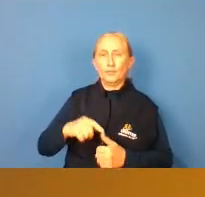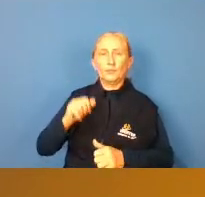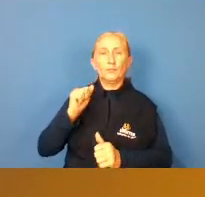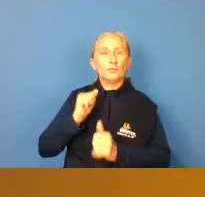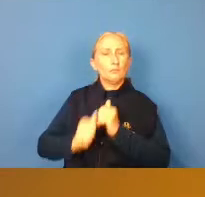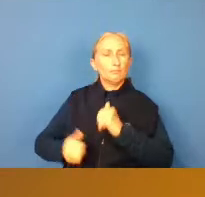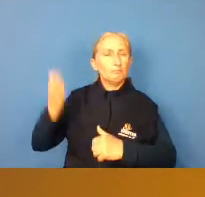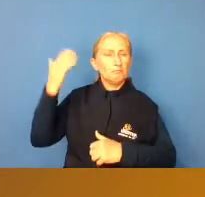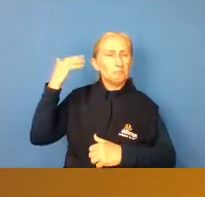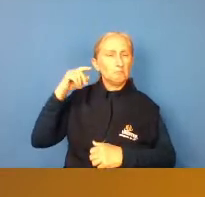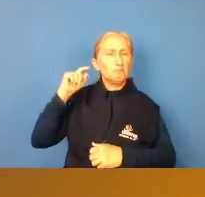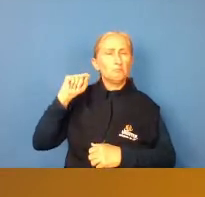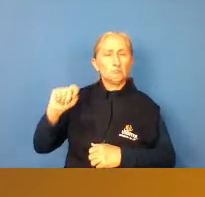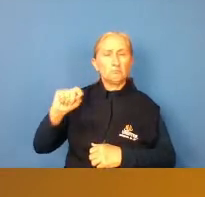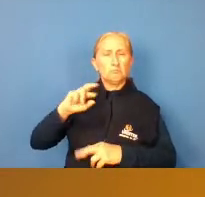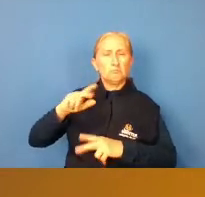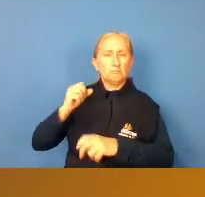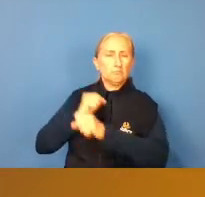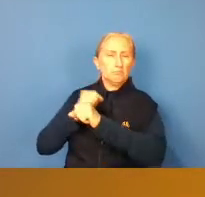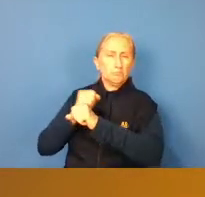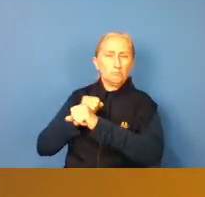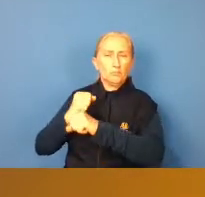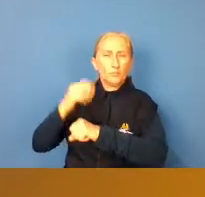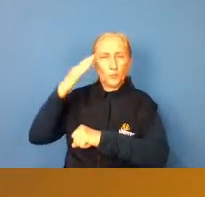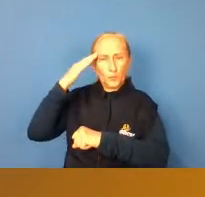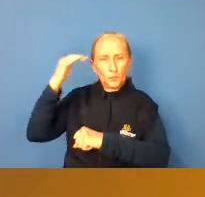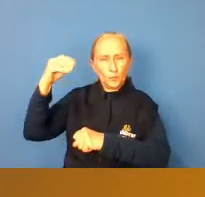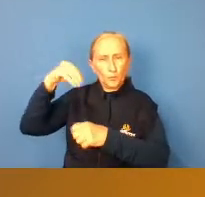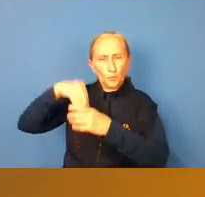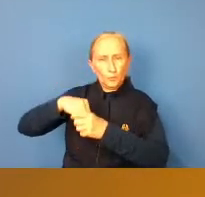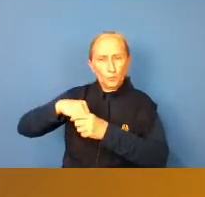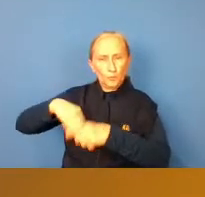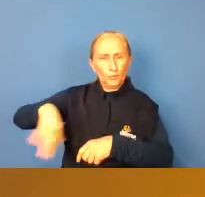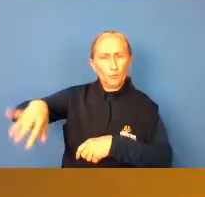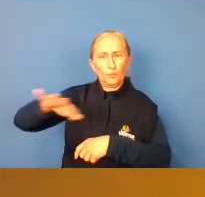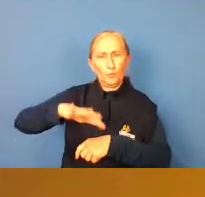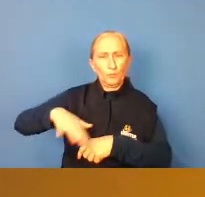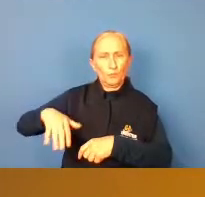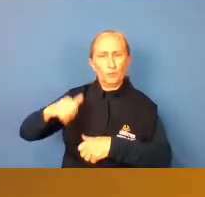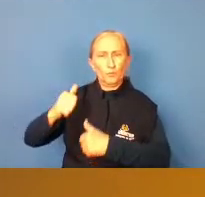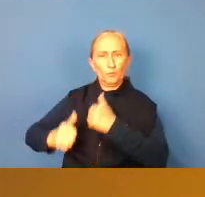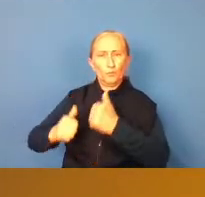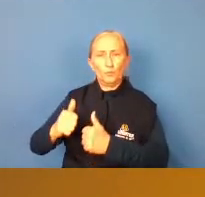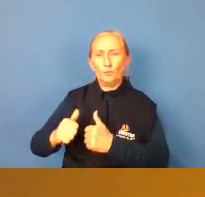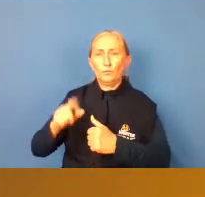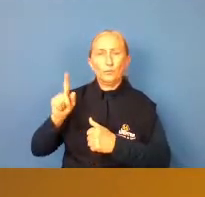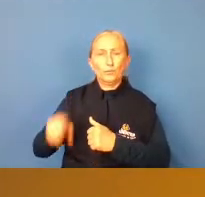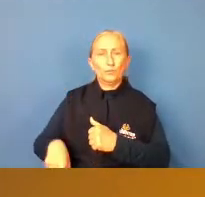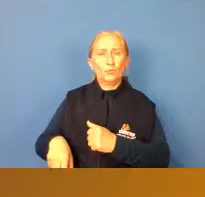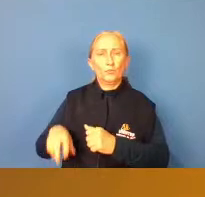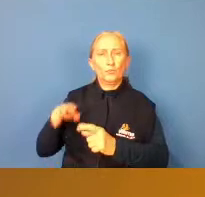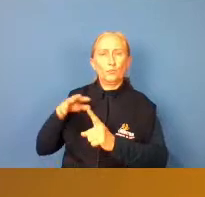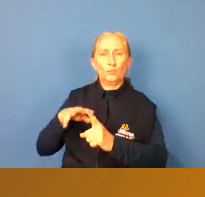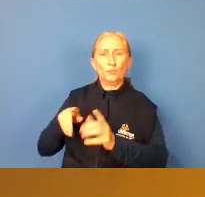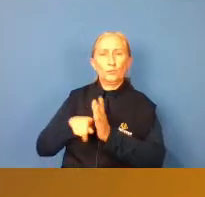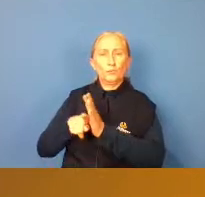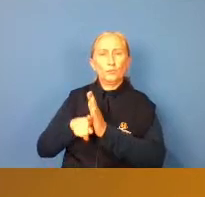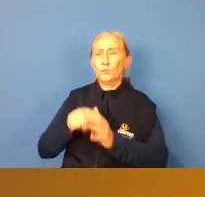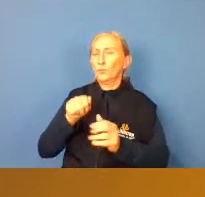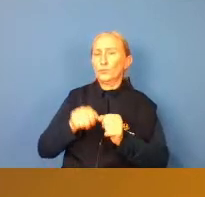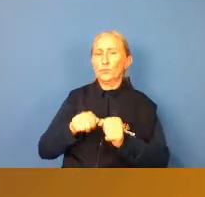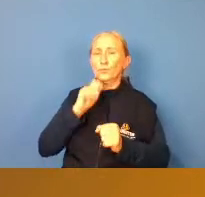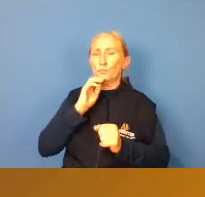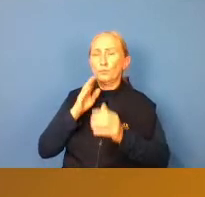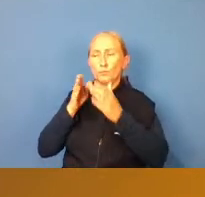que já tem vários anos aí famosa dentro do âmbito do futebol mas não é uma pesquisa que eu fiz em